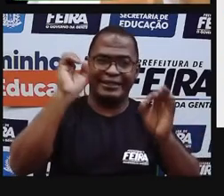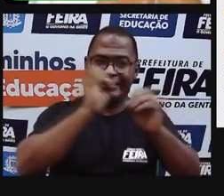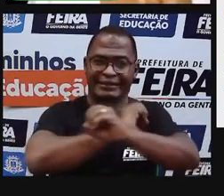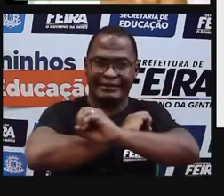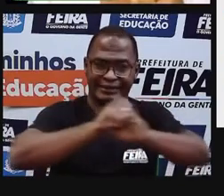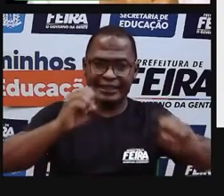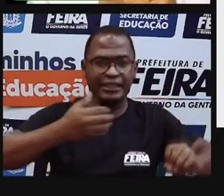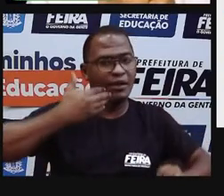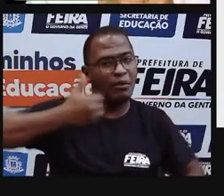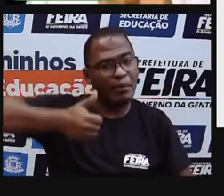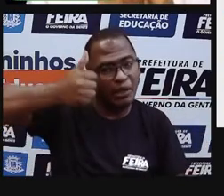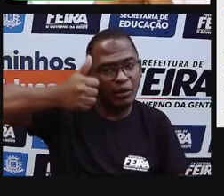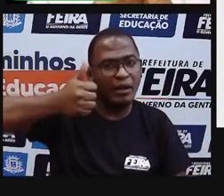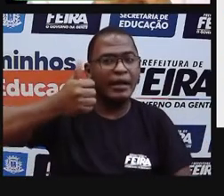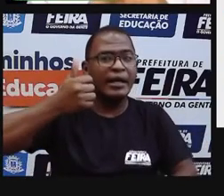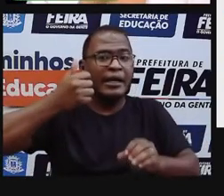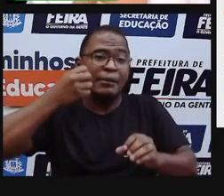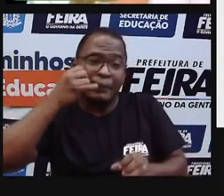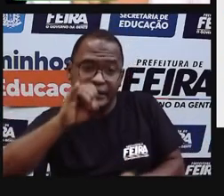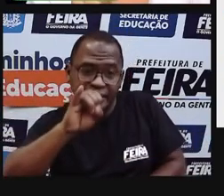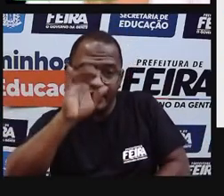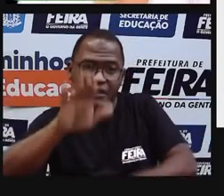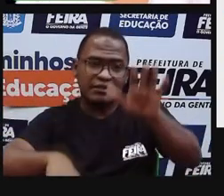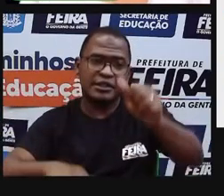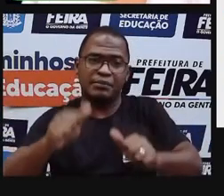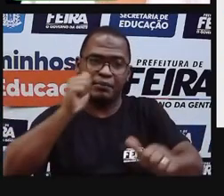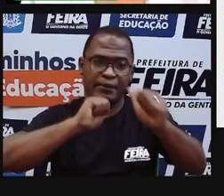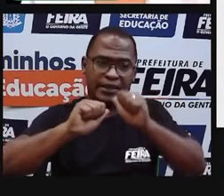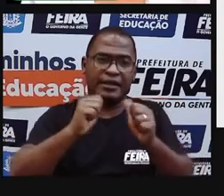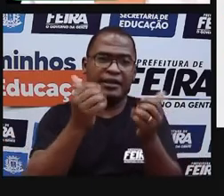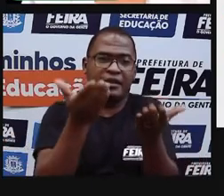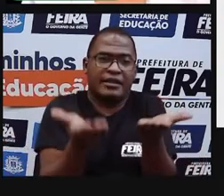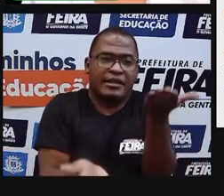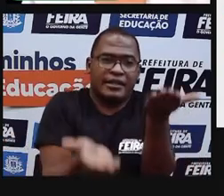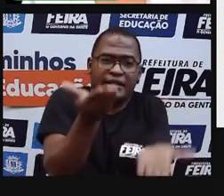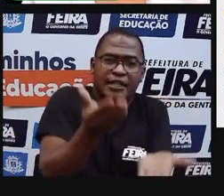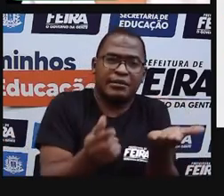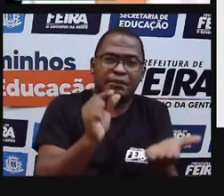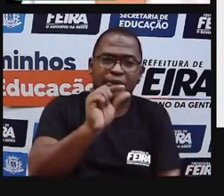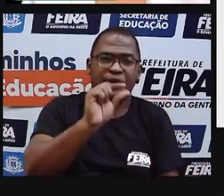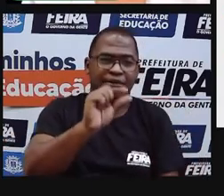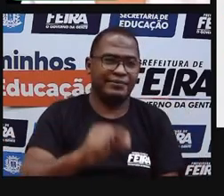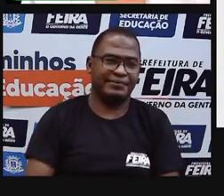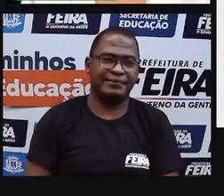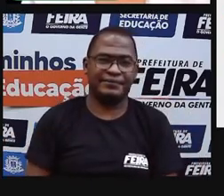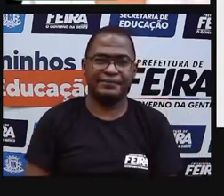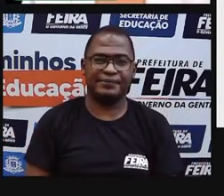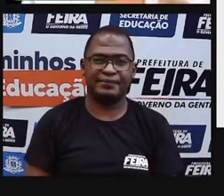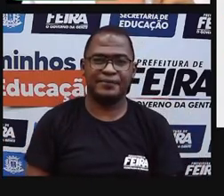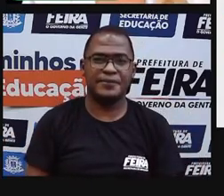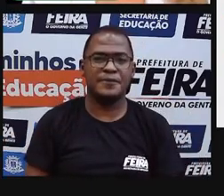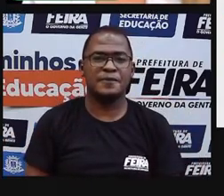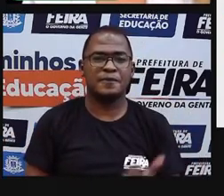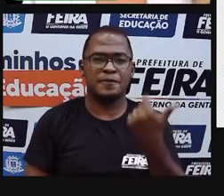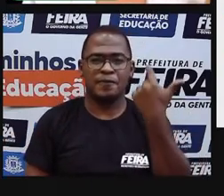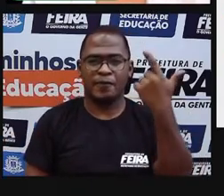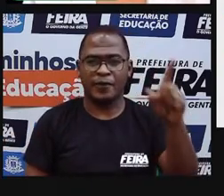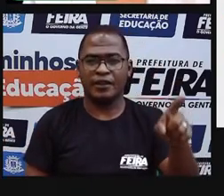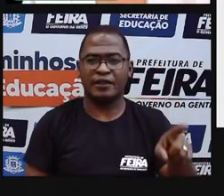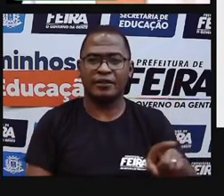Acertei! E esse aqui é importante também. Ó, gente. Planejar as compras faz parte de escolhas